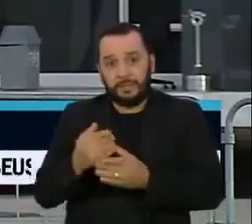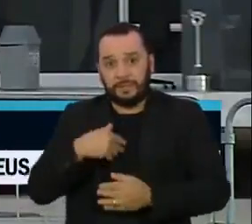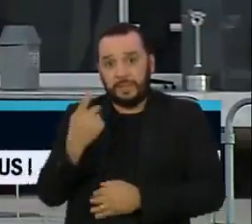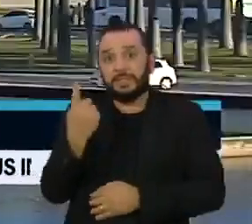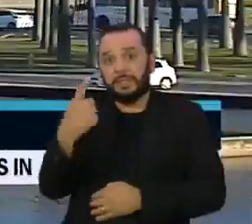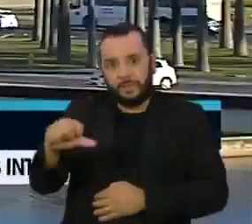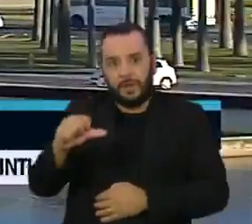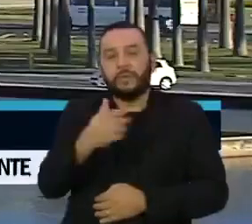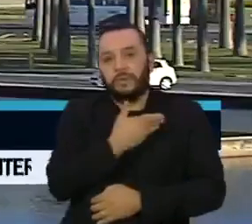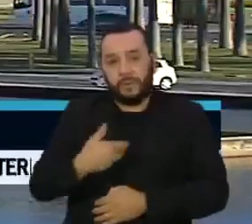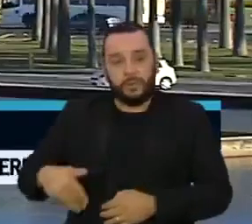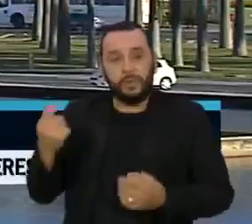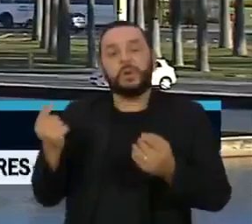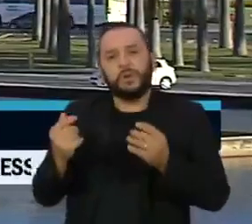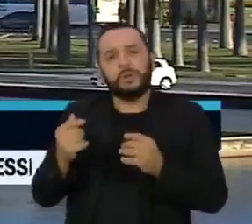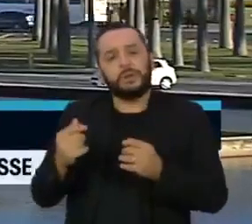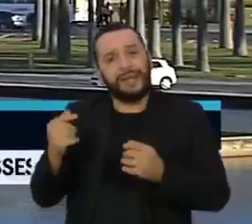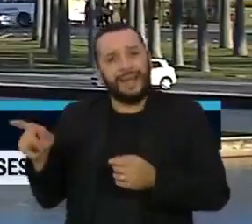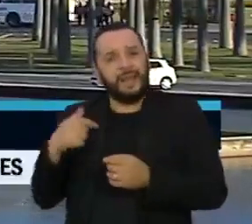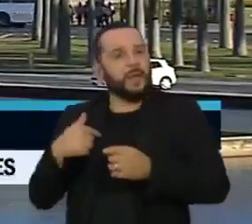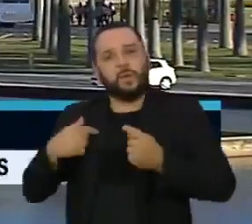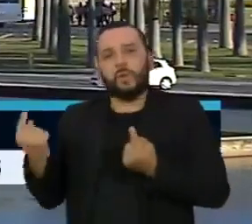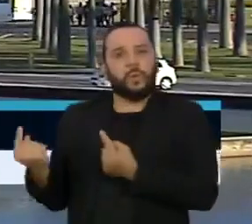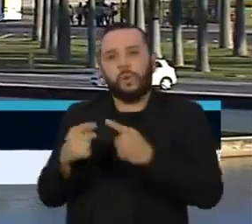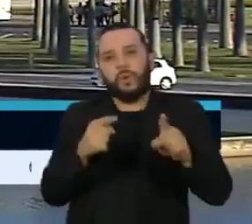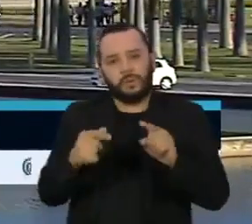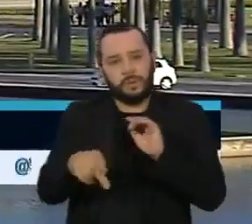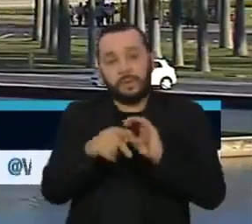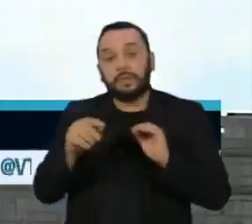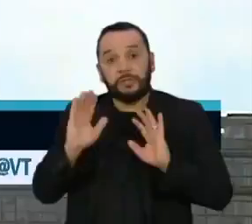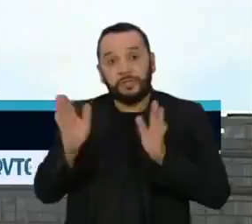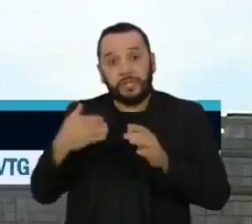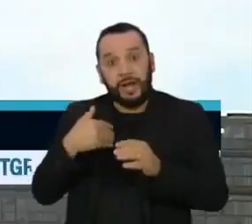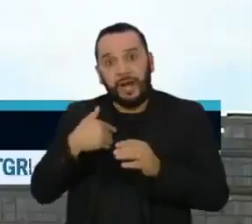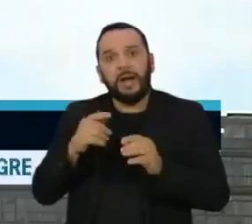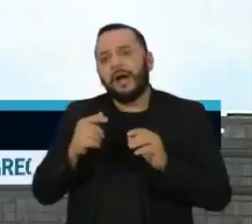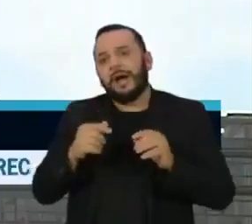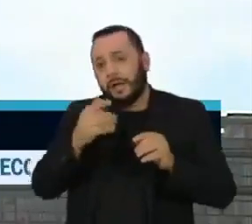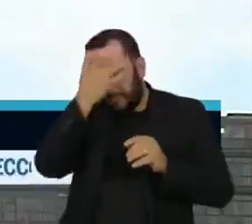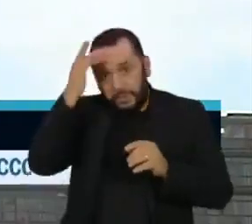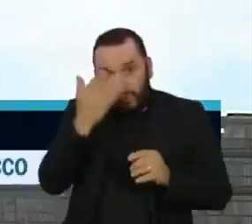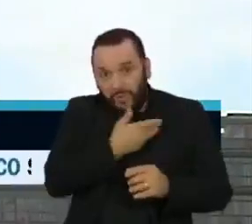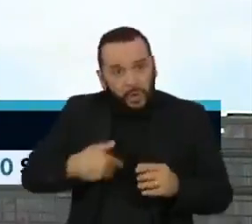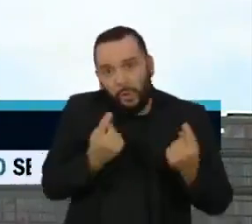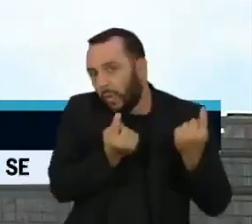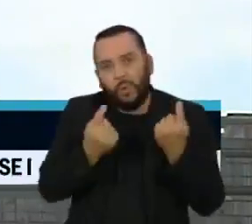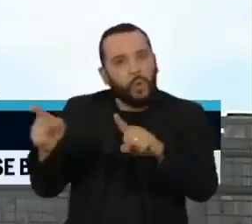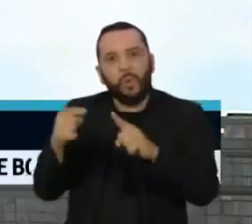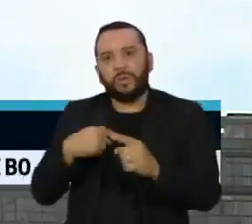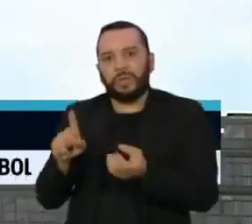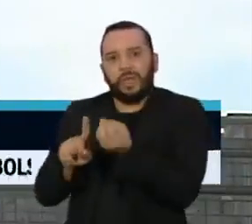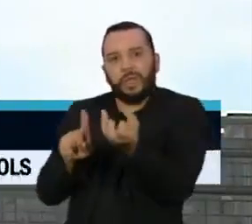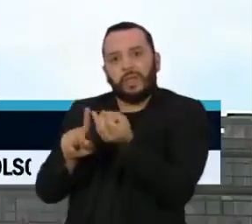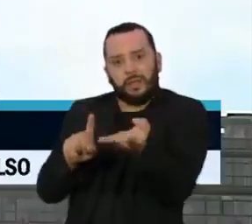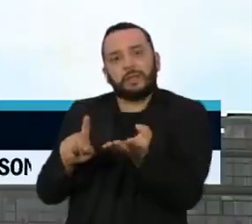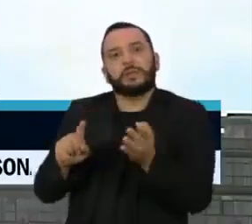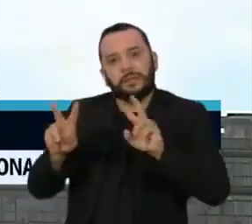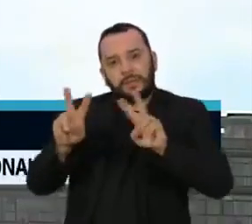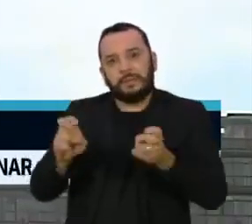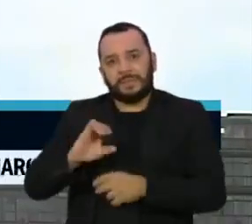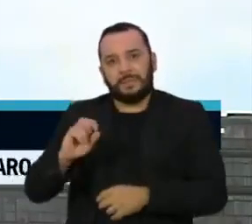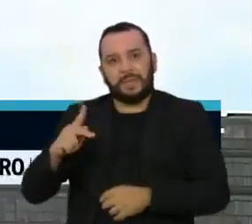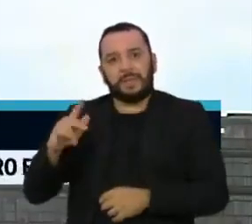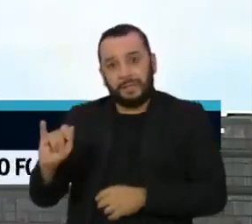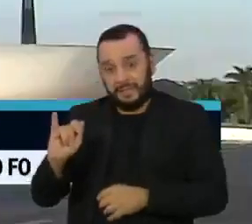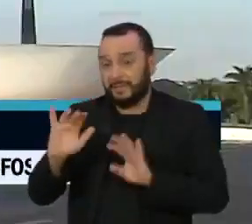governadores contra as convocações para depor na CPI da pandemia. Os chefes estaduais avaliam que uma investigação sobre